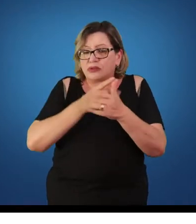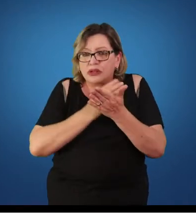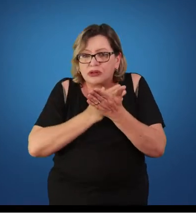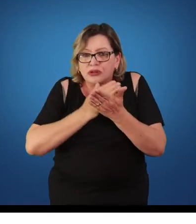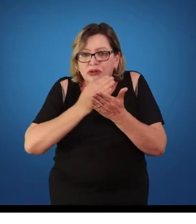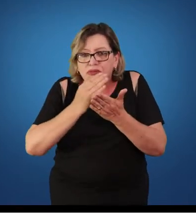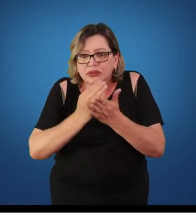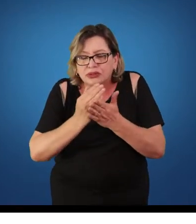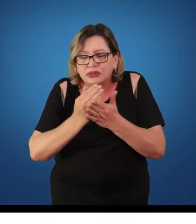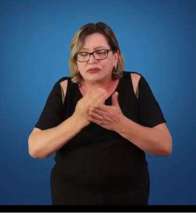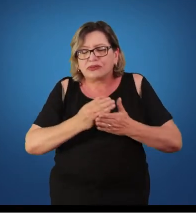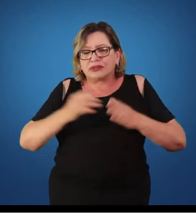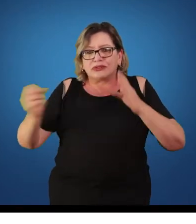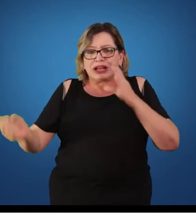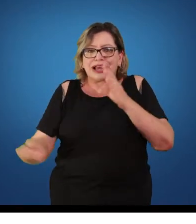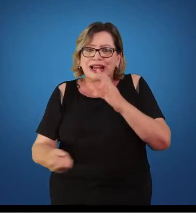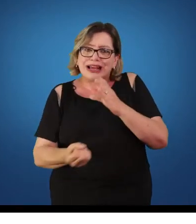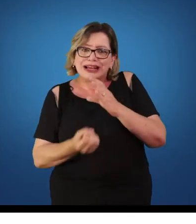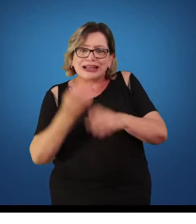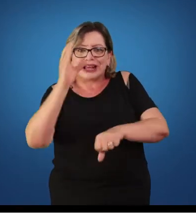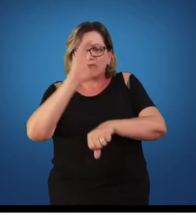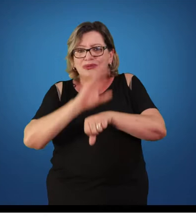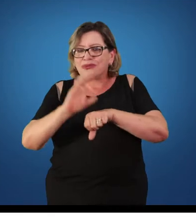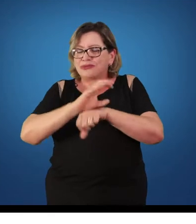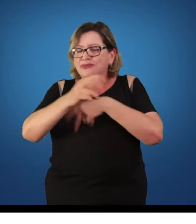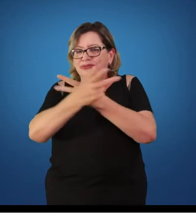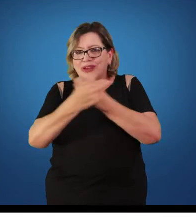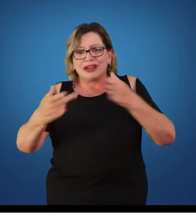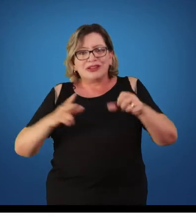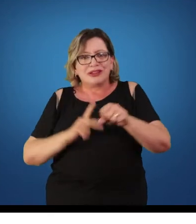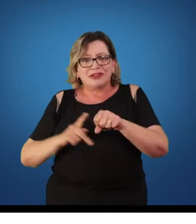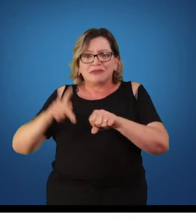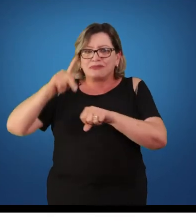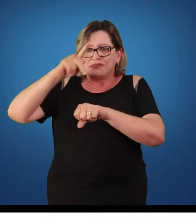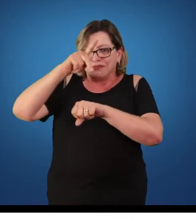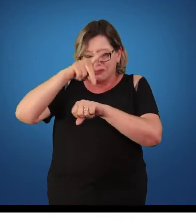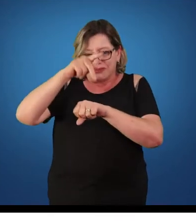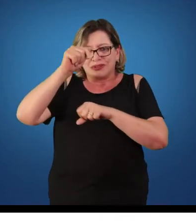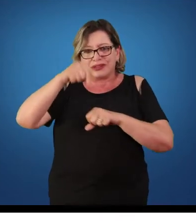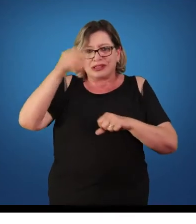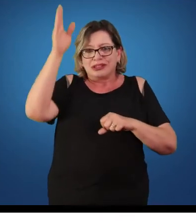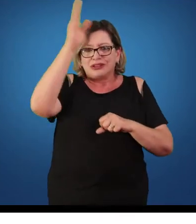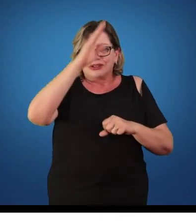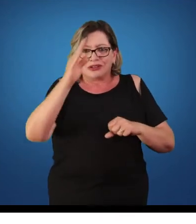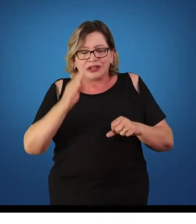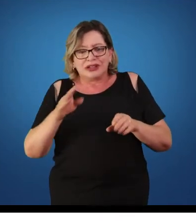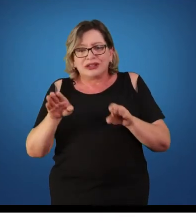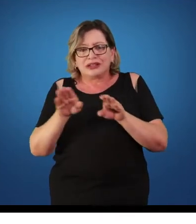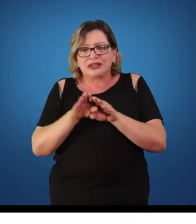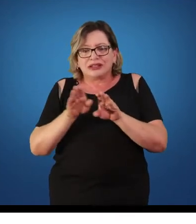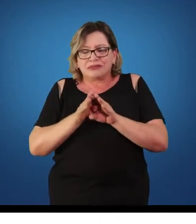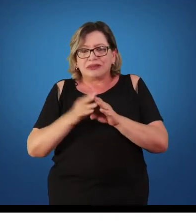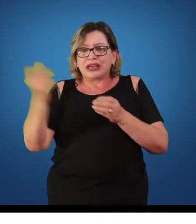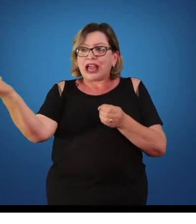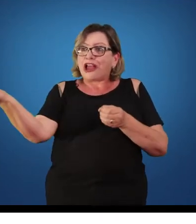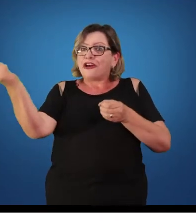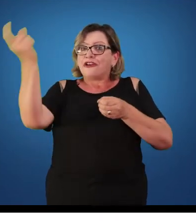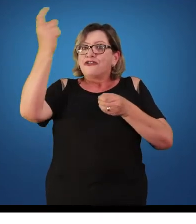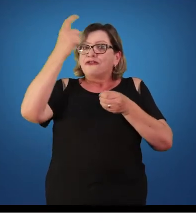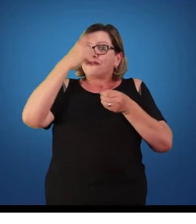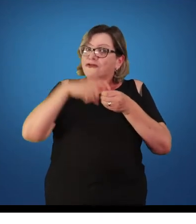os cursos de pós-graduação em educação física no país. Regresso de brasileiros